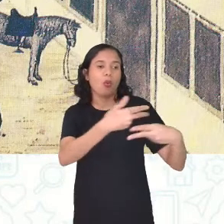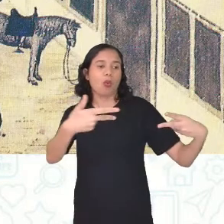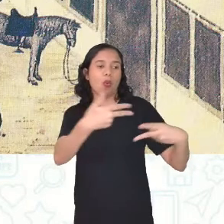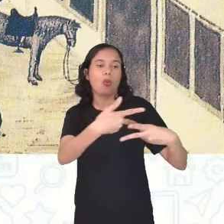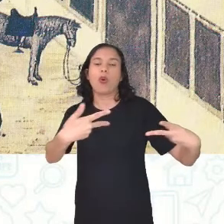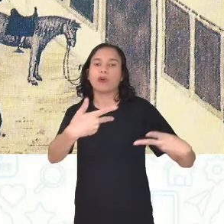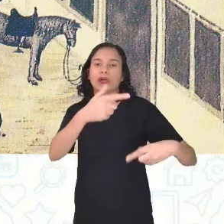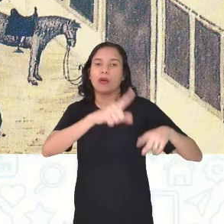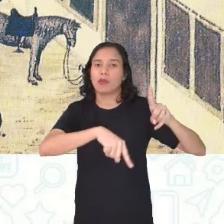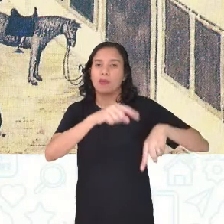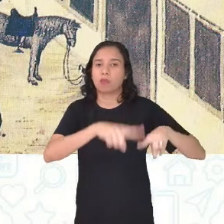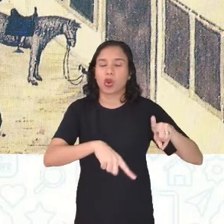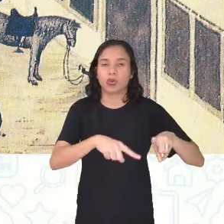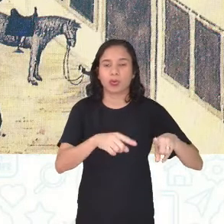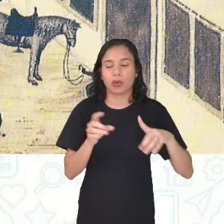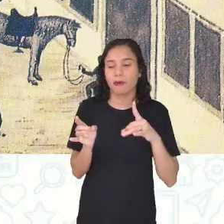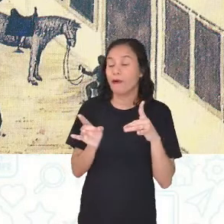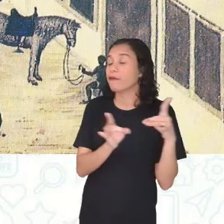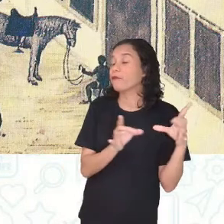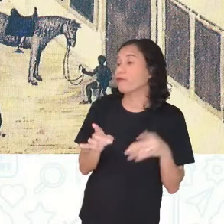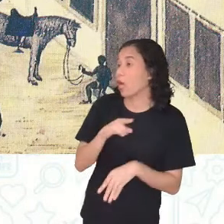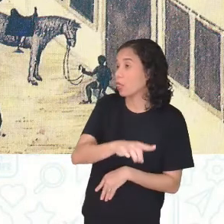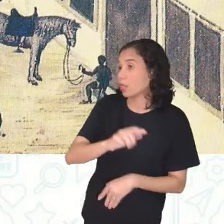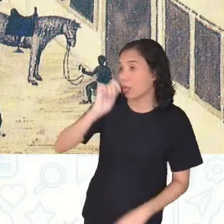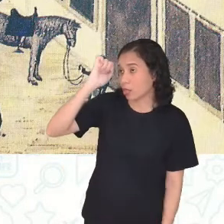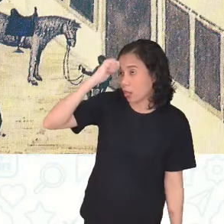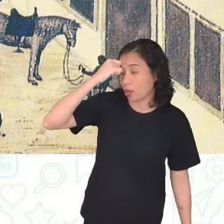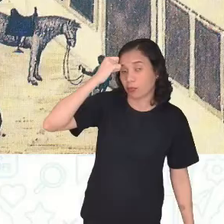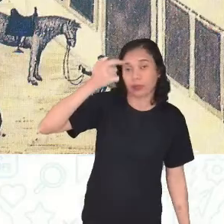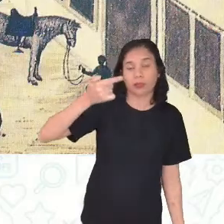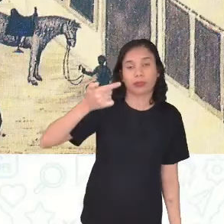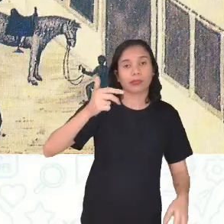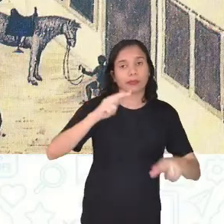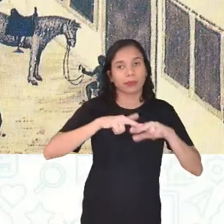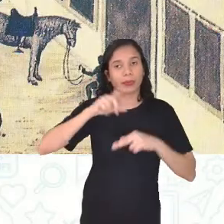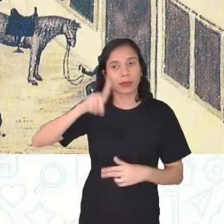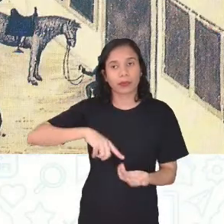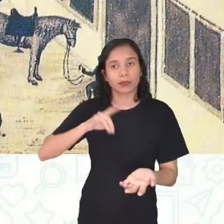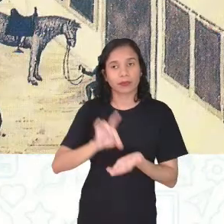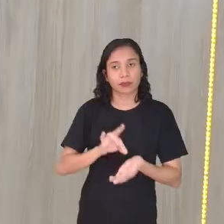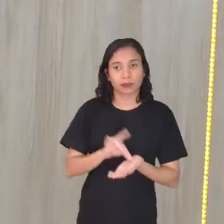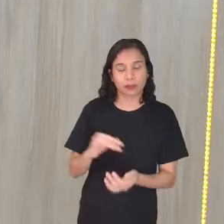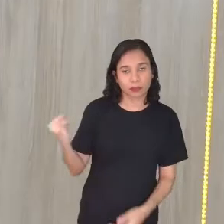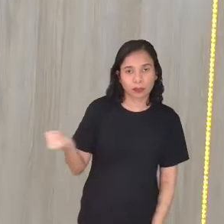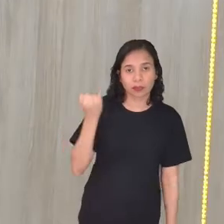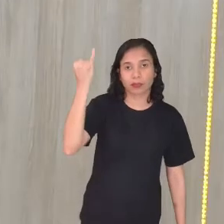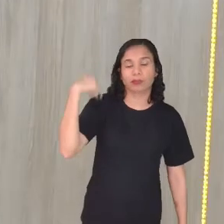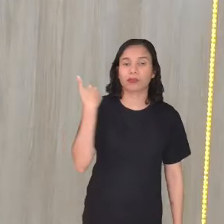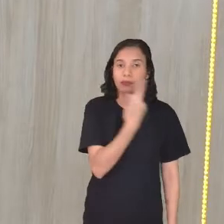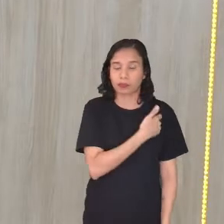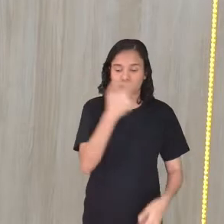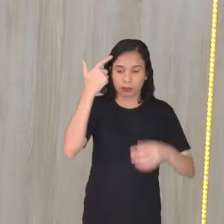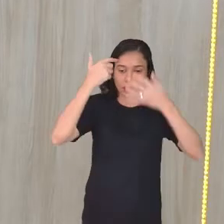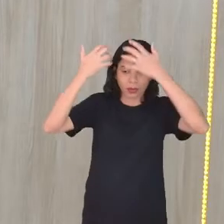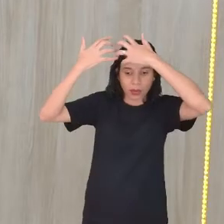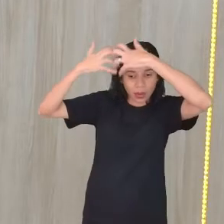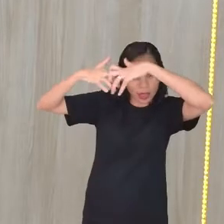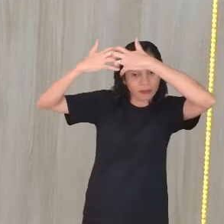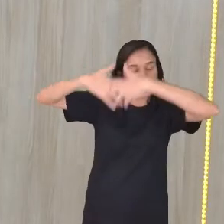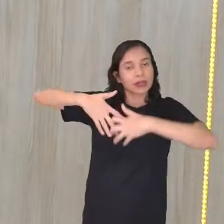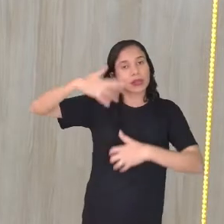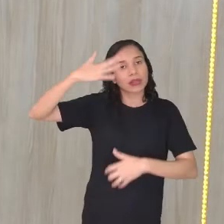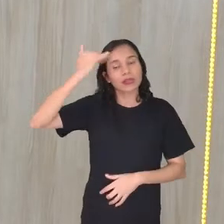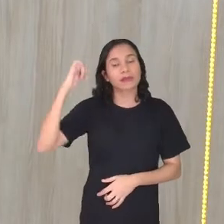meramente mercadoria. Pois é. E é realmente importante a gente refletir e saber